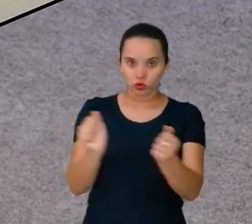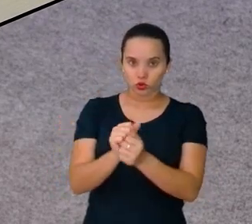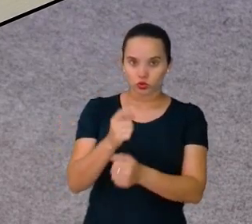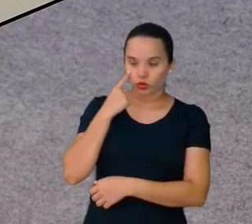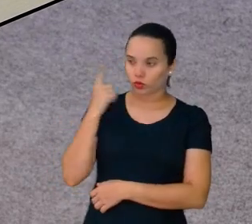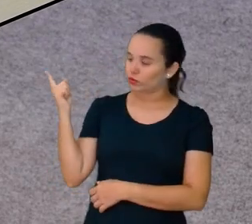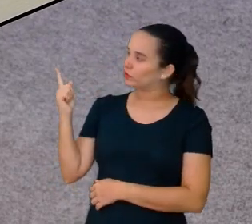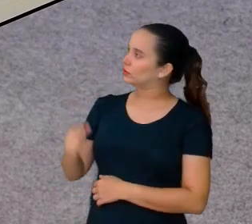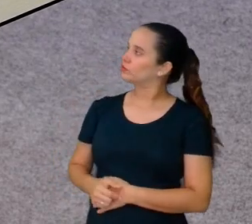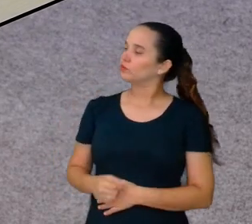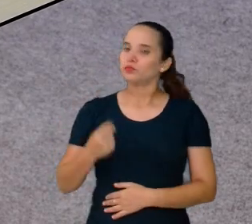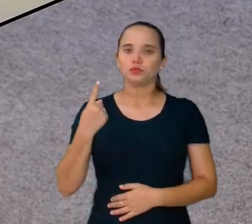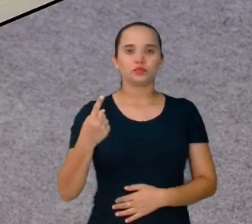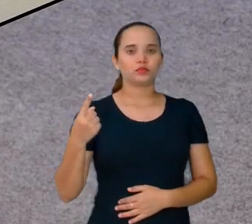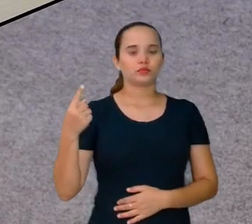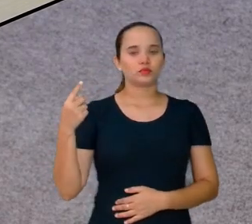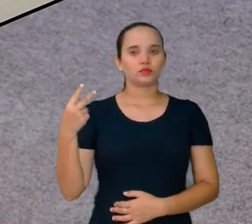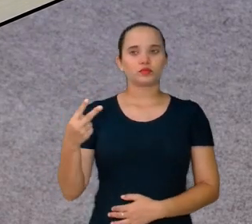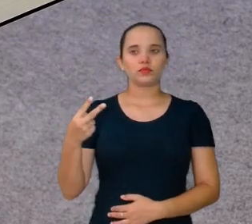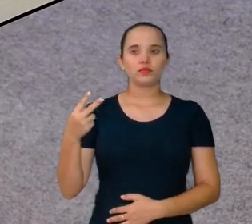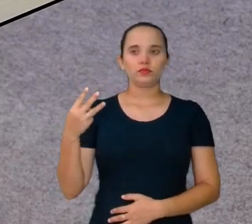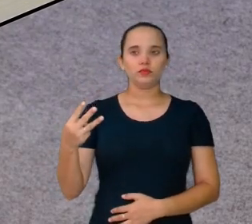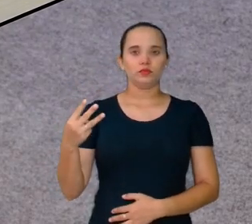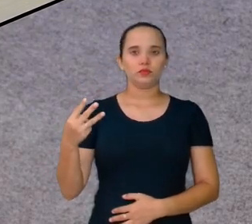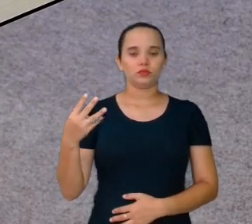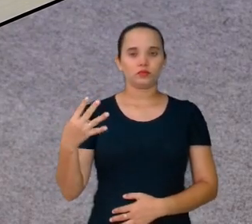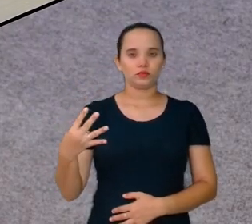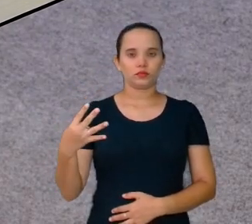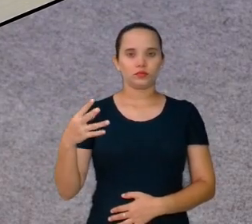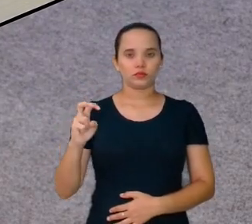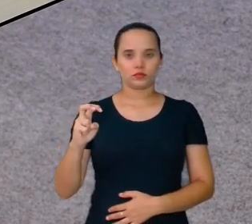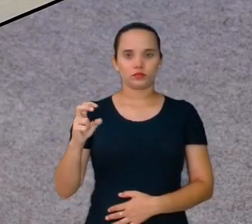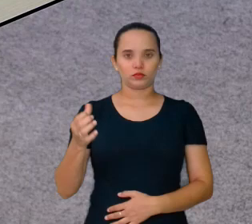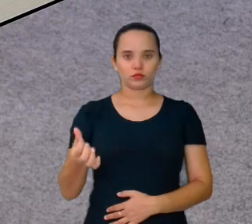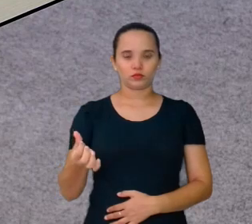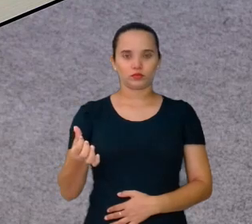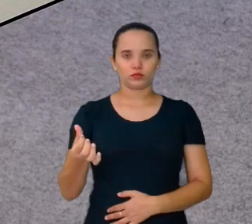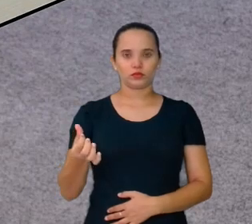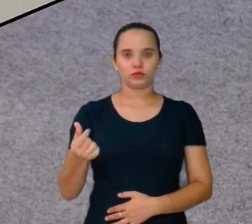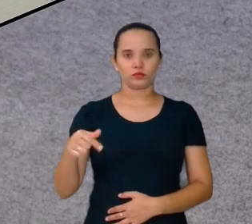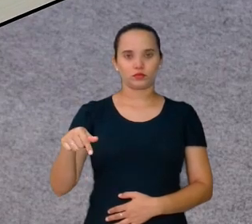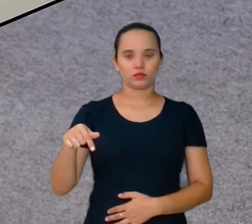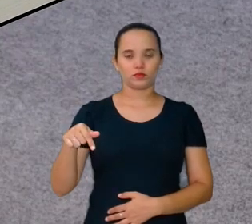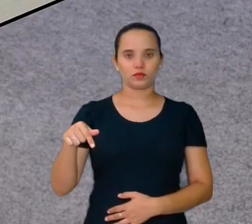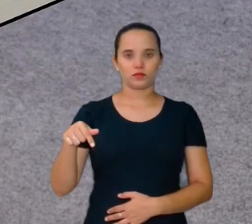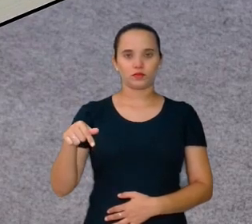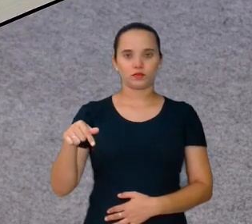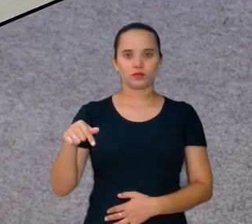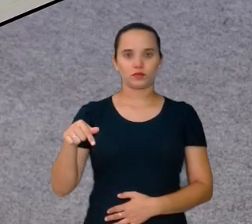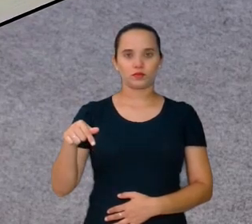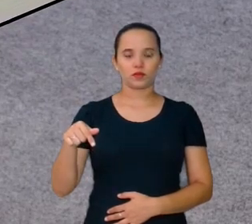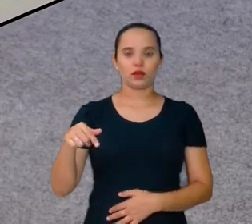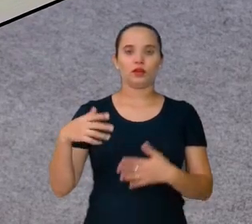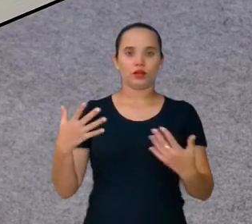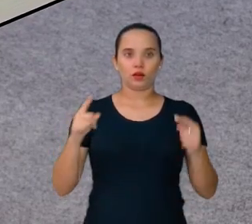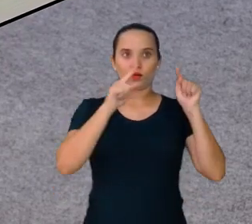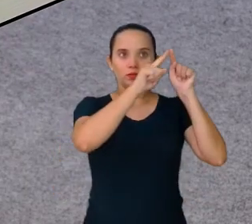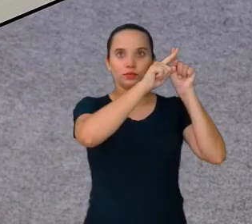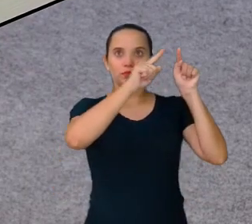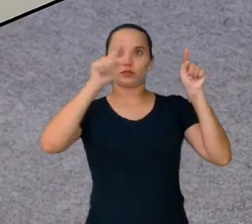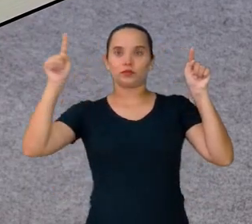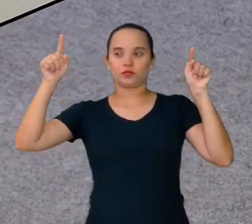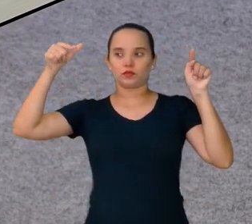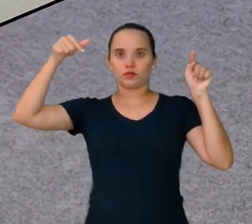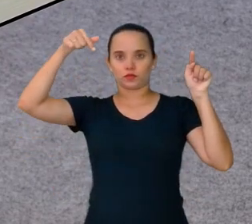conta ali no quadro. 1, 2, 3, 4, 5, 6, 7. Então, aqui em cima eu tenho